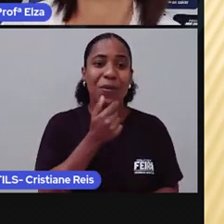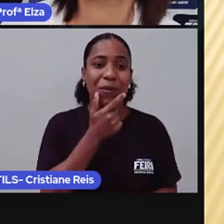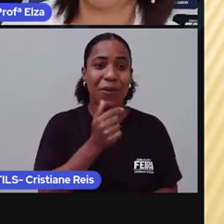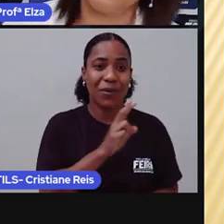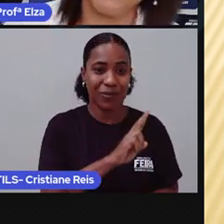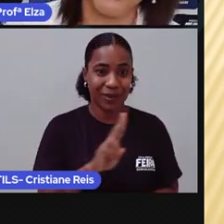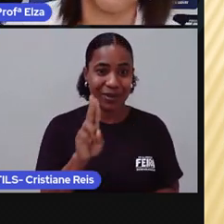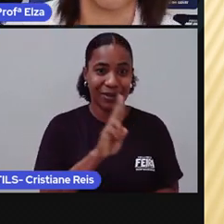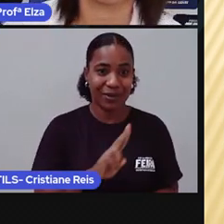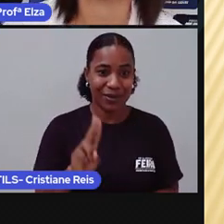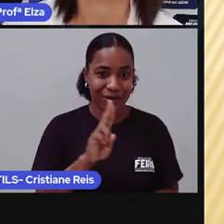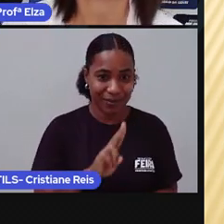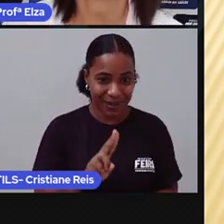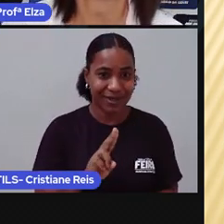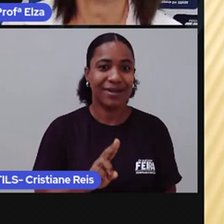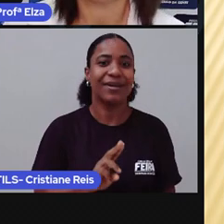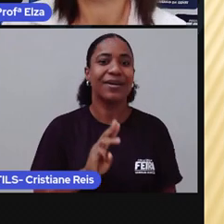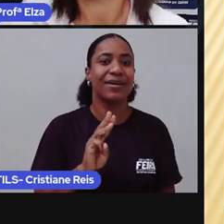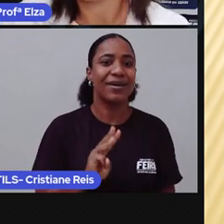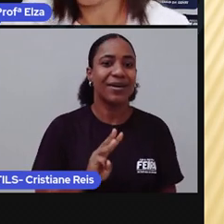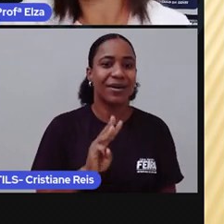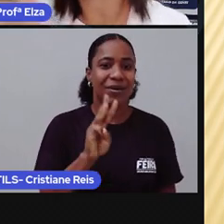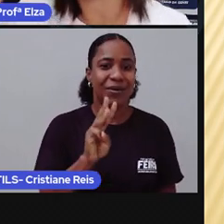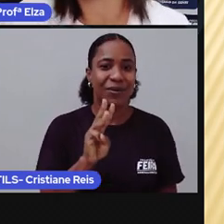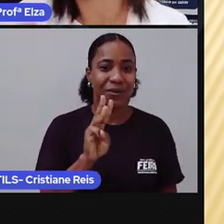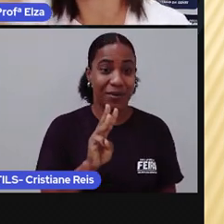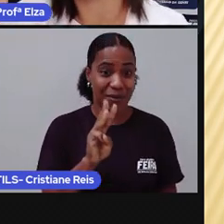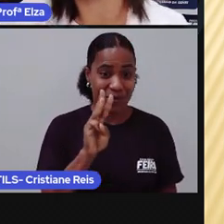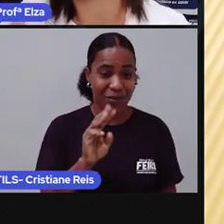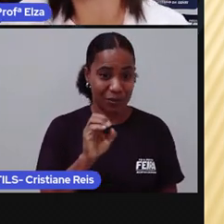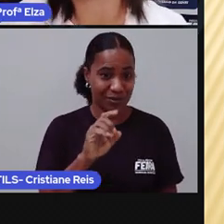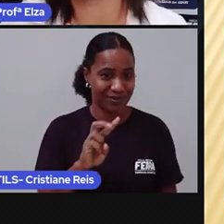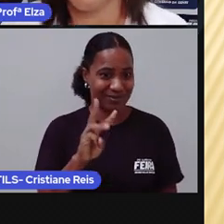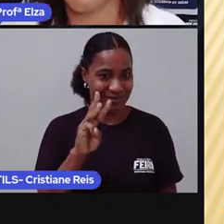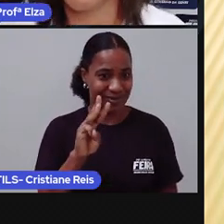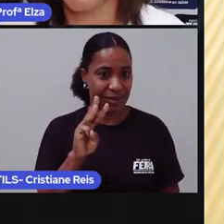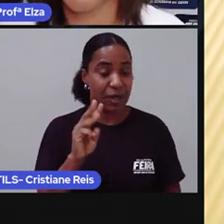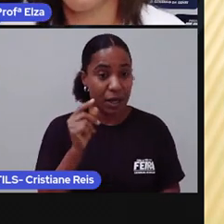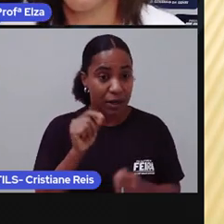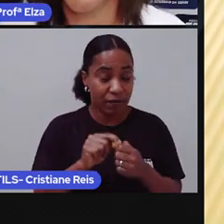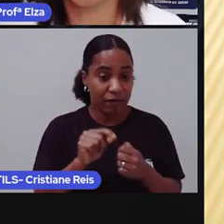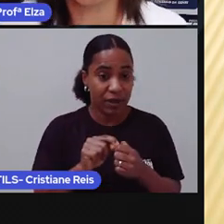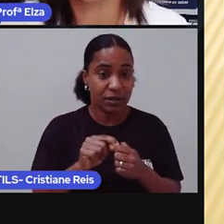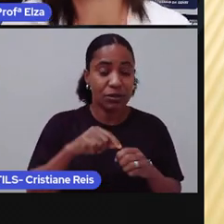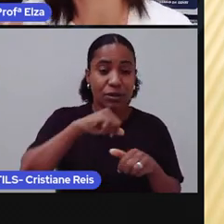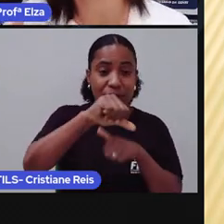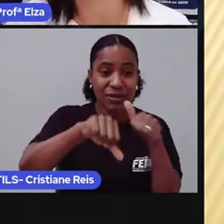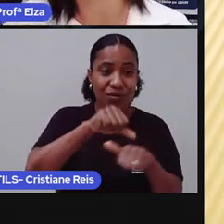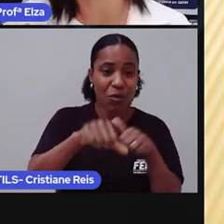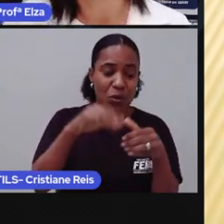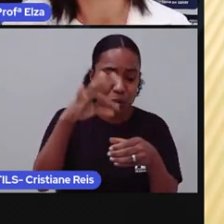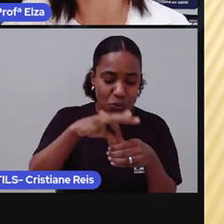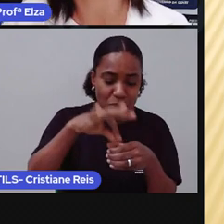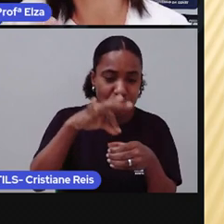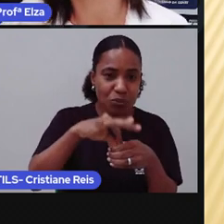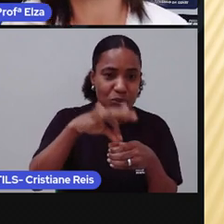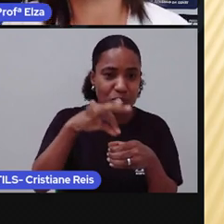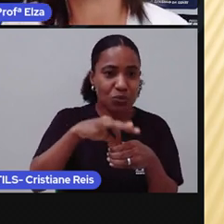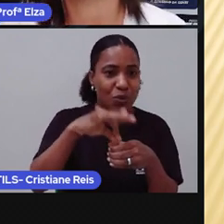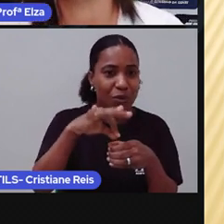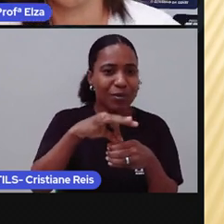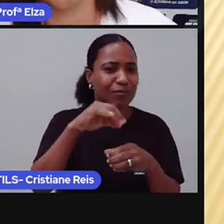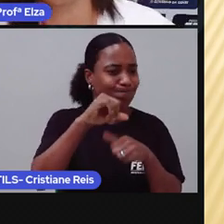xarope em refrigerante. Lá em 1916, surge, então, o